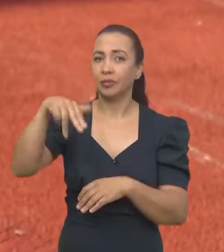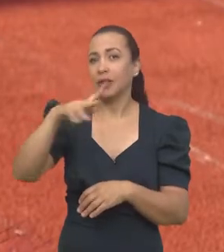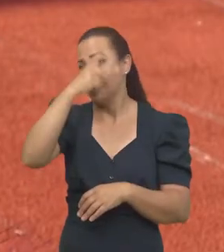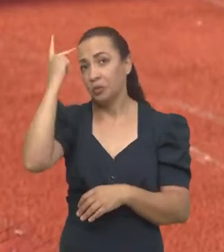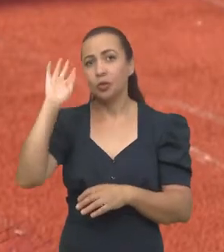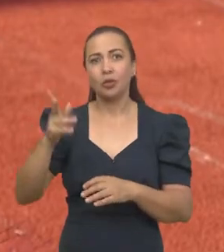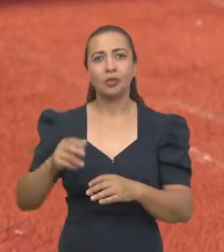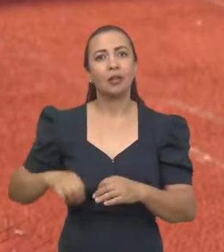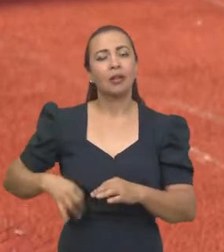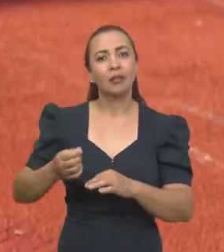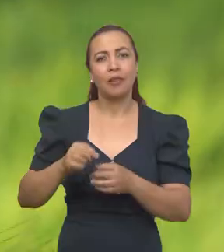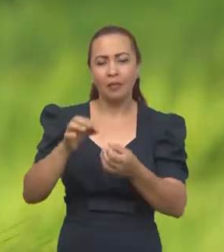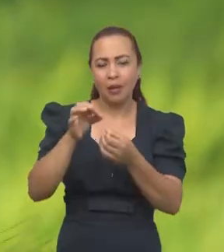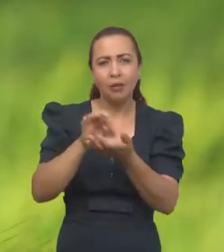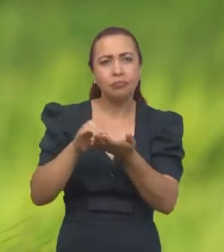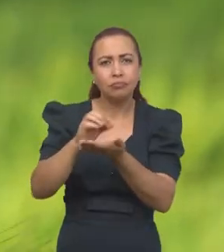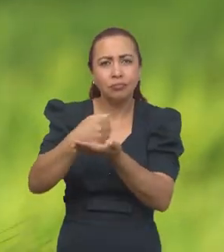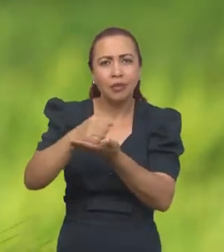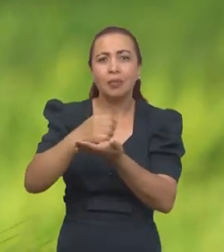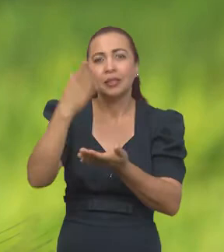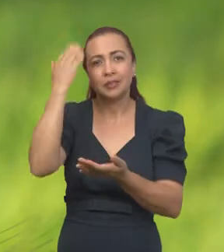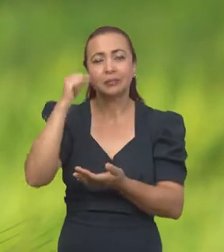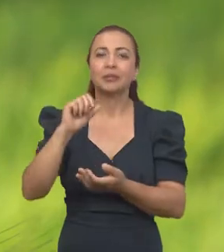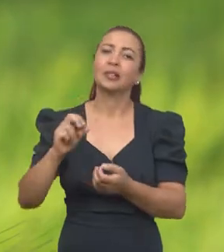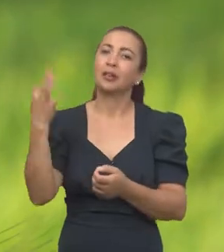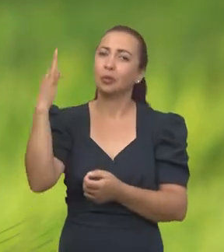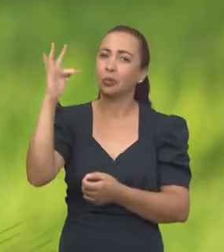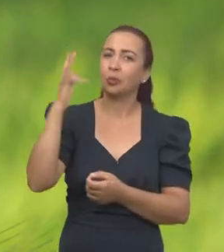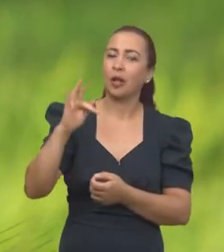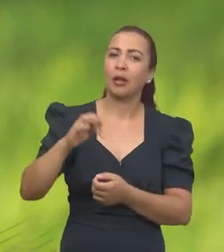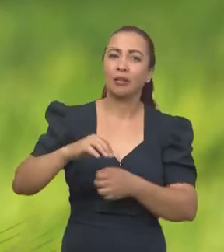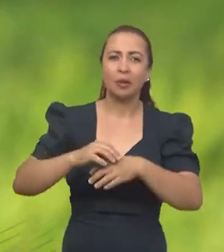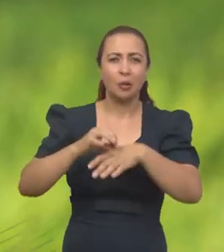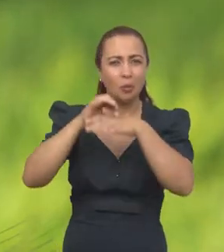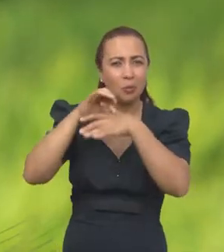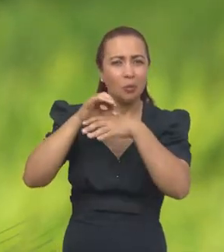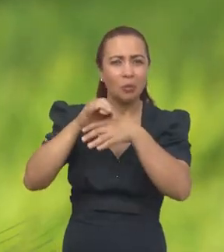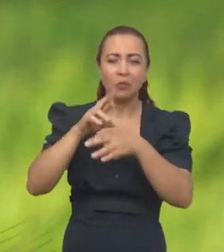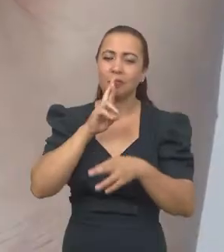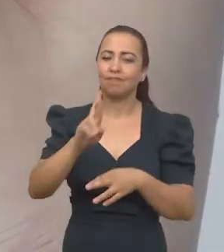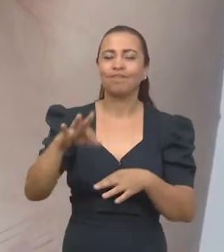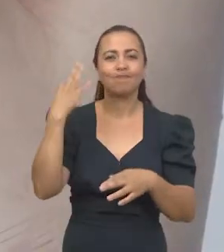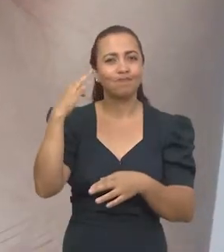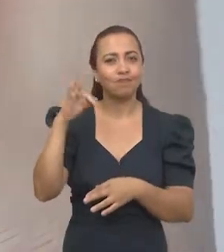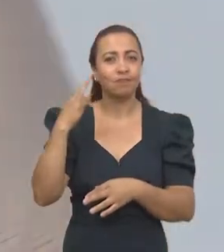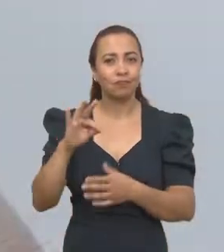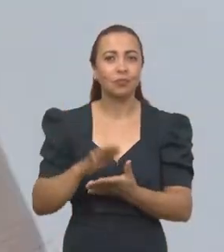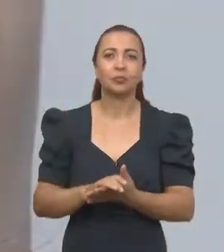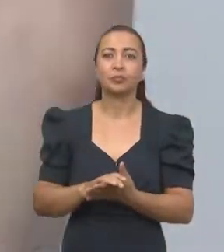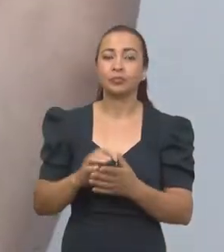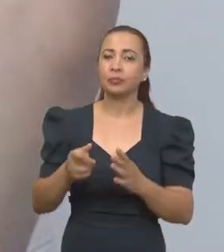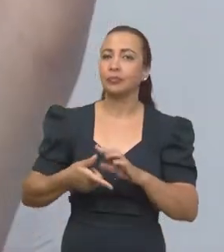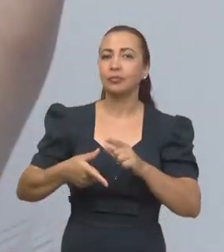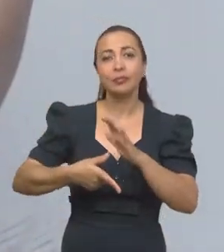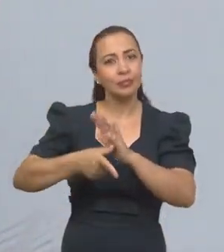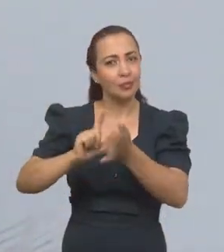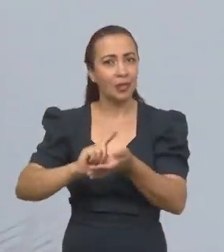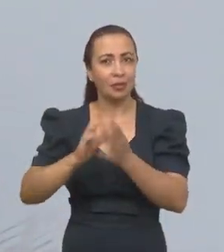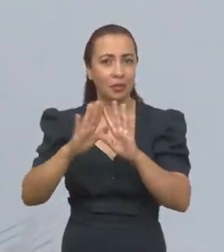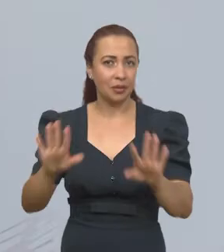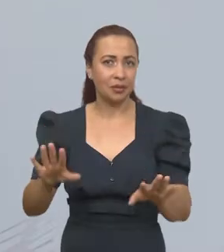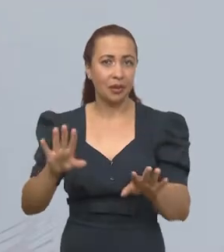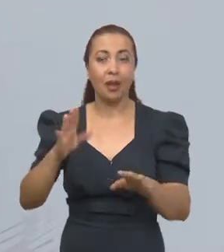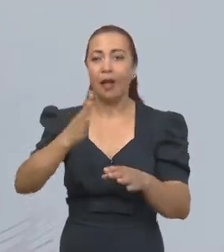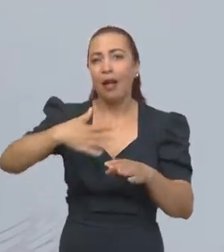levava no bolso o anti-inflamatório, sabendo que vai doer, né, que a musculatura vai responder com dor, e antecipando a